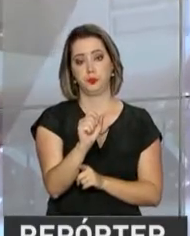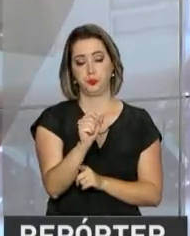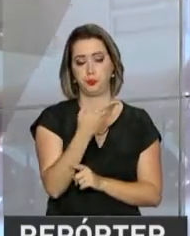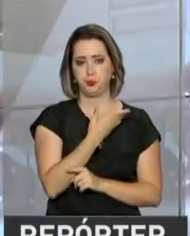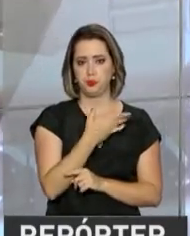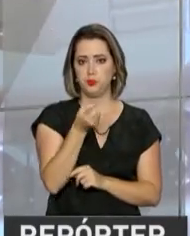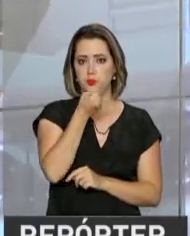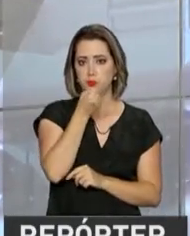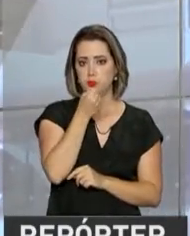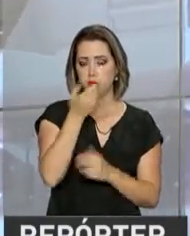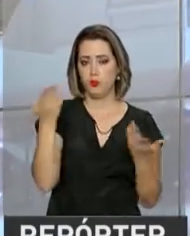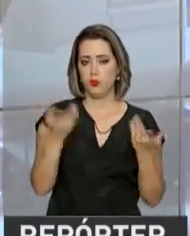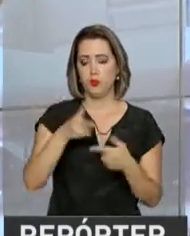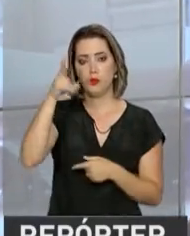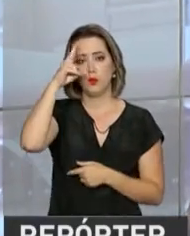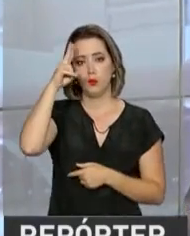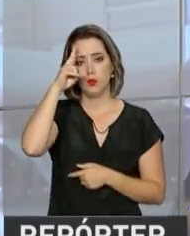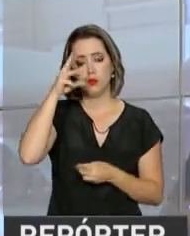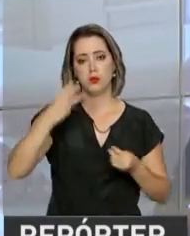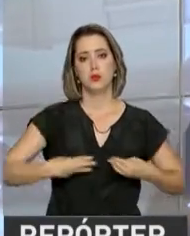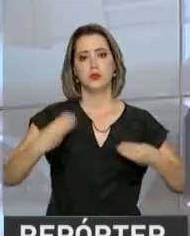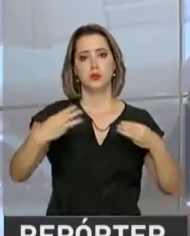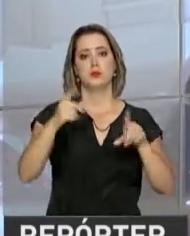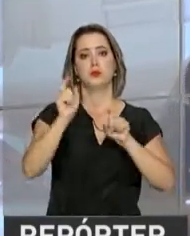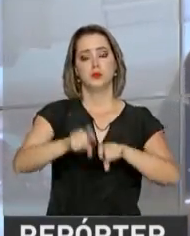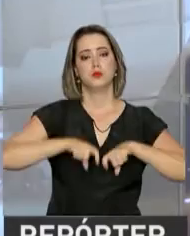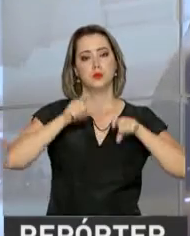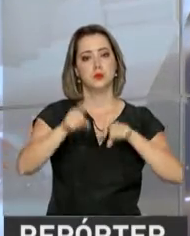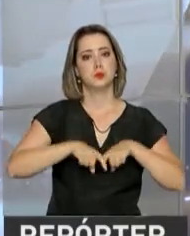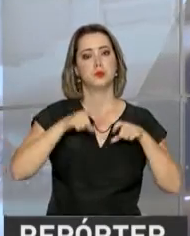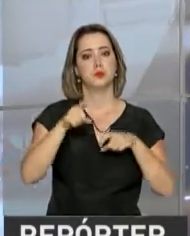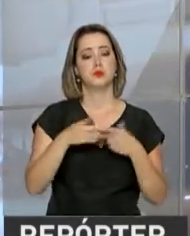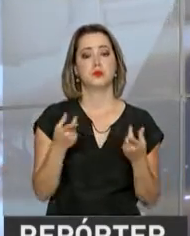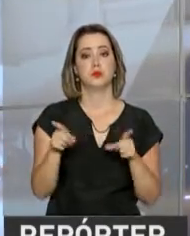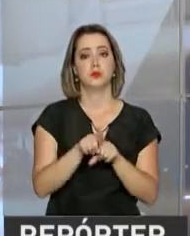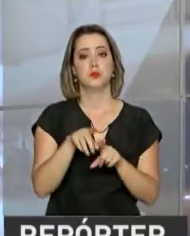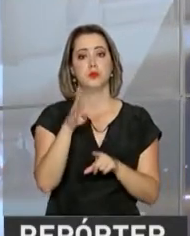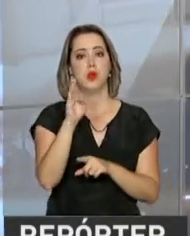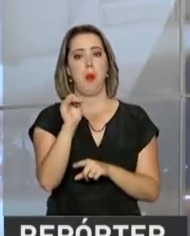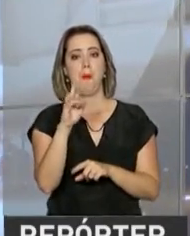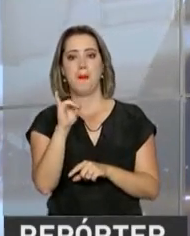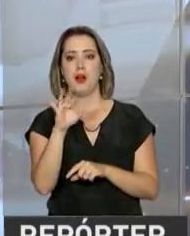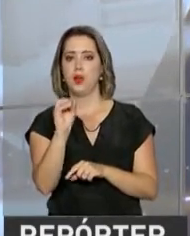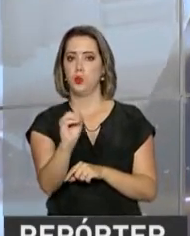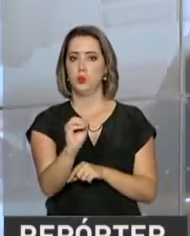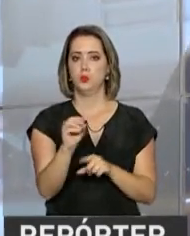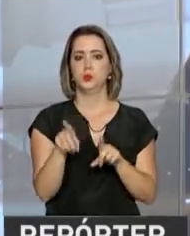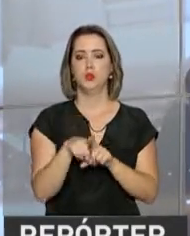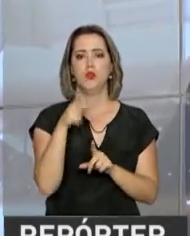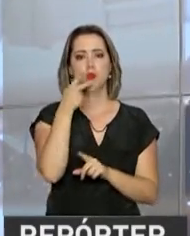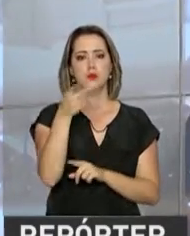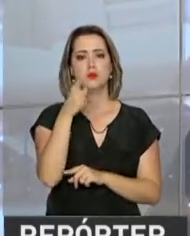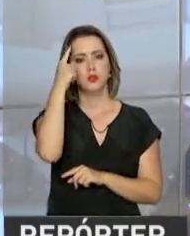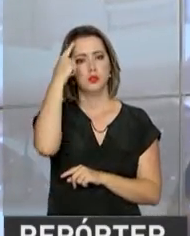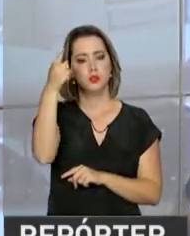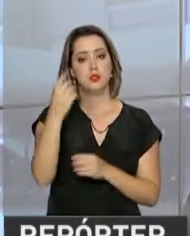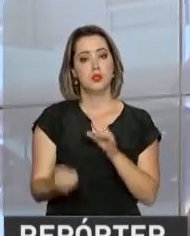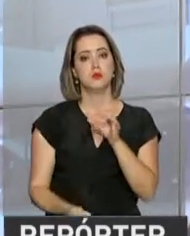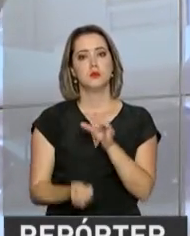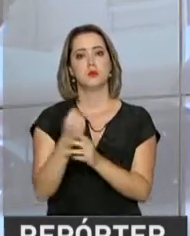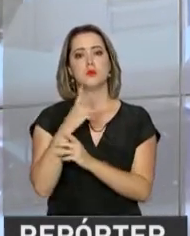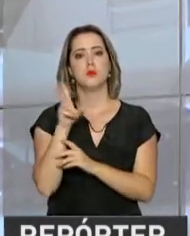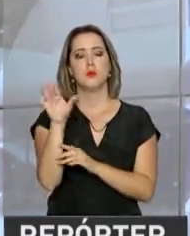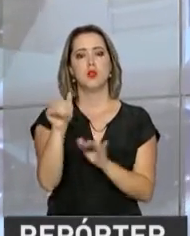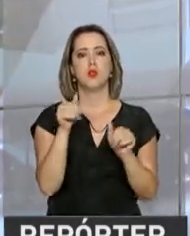a entrevista coletiva nesta segunda-feira, o ministro da Agricultura, Pecuária e Abastecimento, Blairo Maggi, disse que a ideia é criar o